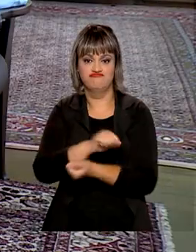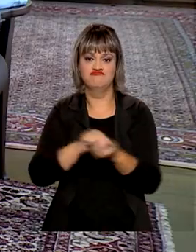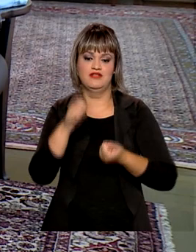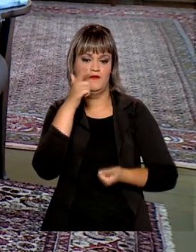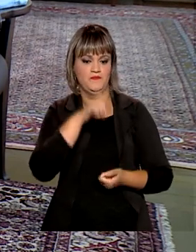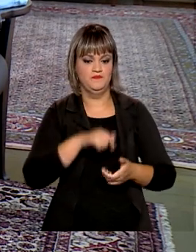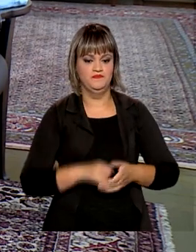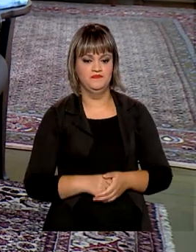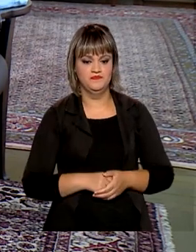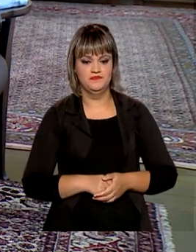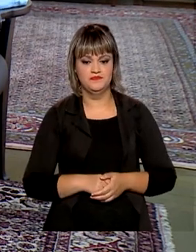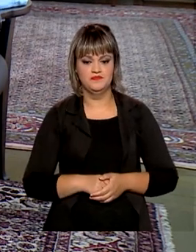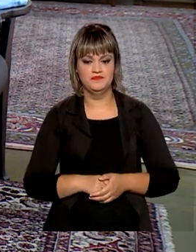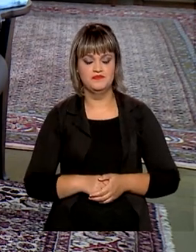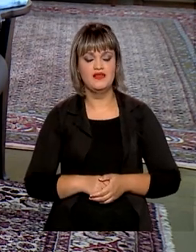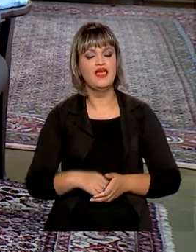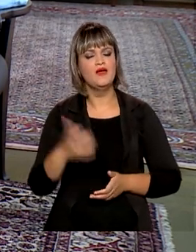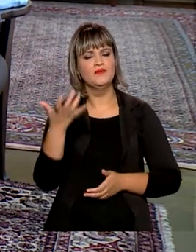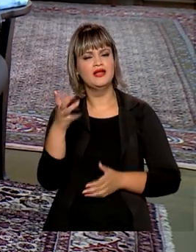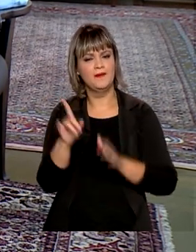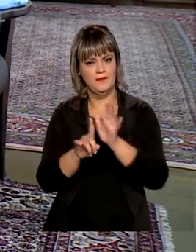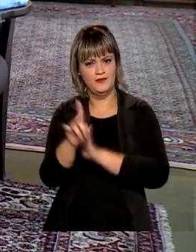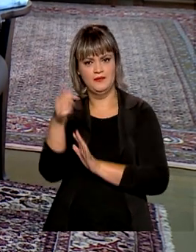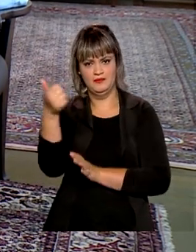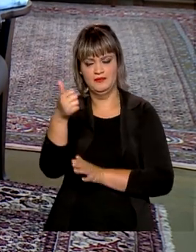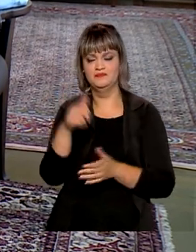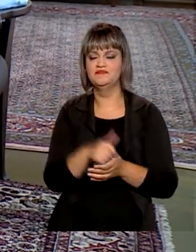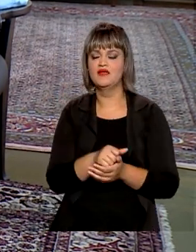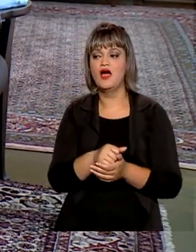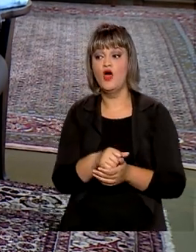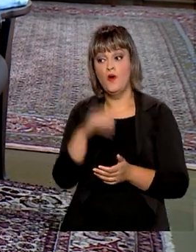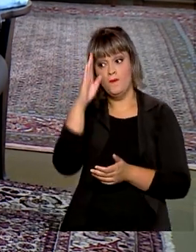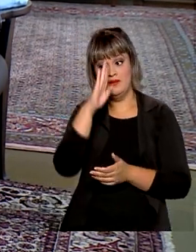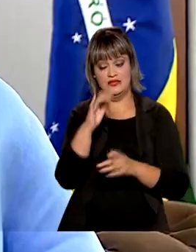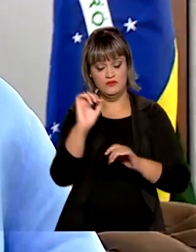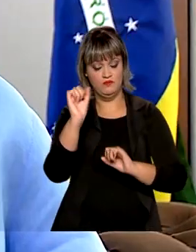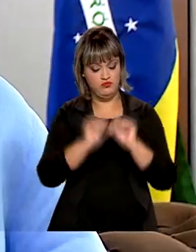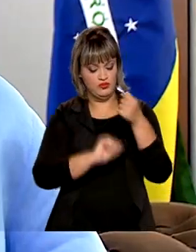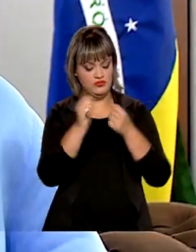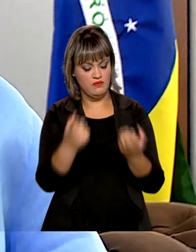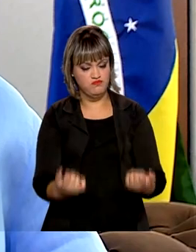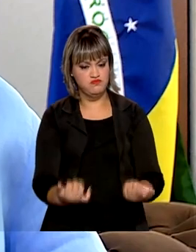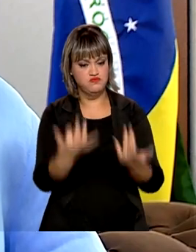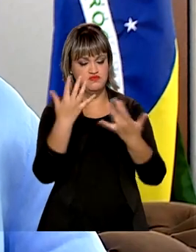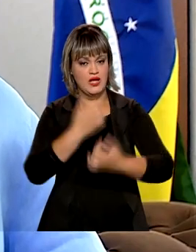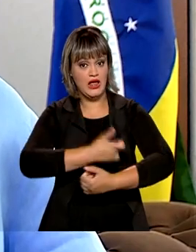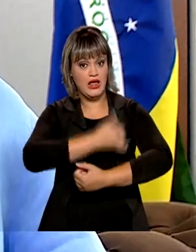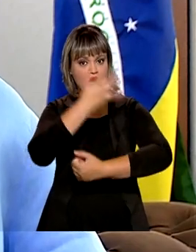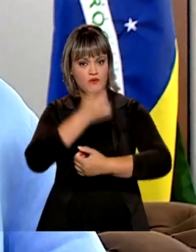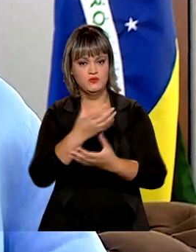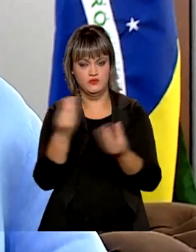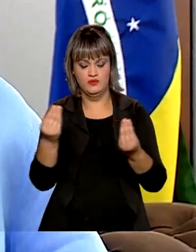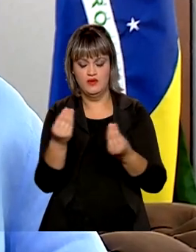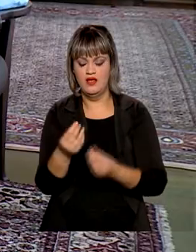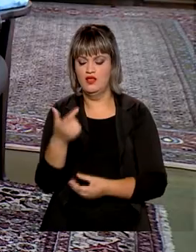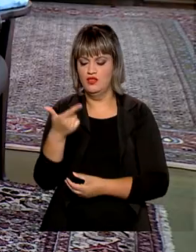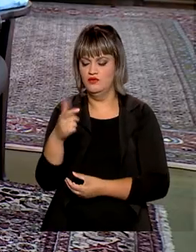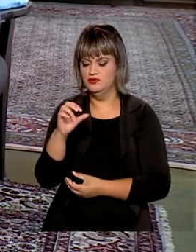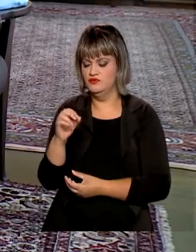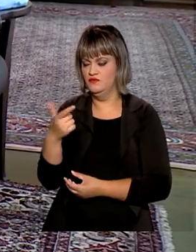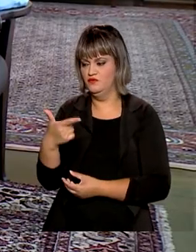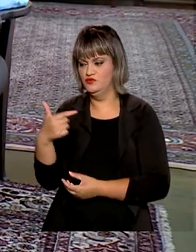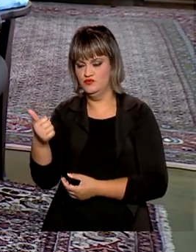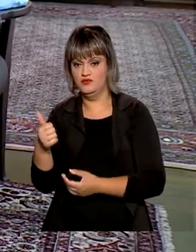Eu queria começar perguntando o seguinte, o Brasil é um grande produtor de alimentos e a safra de grãos 2021-2022